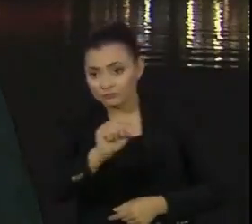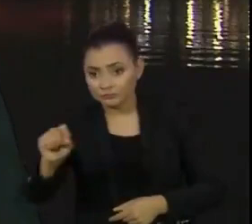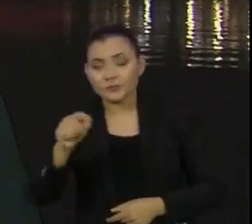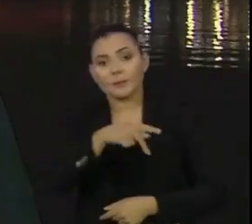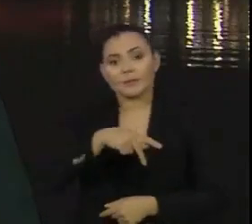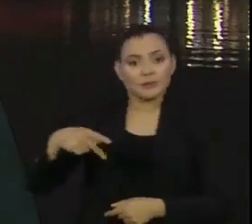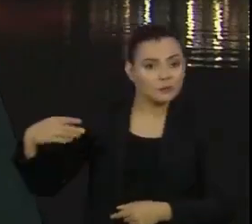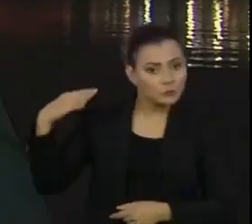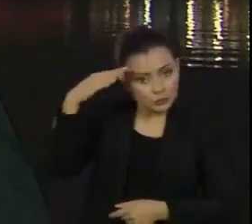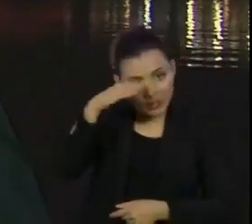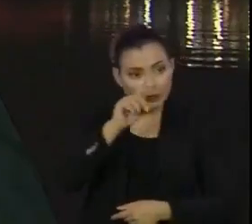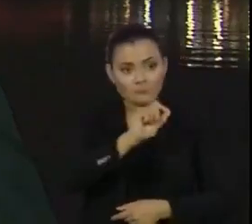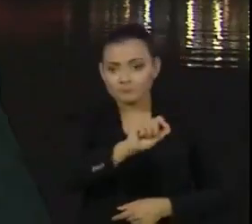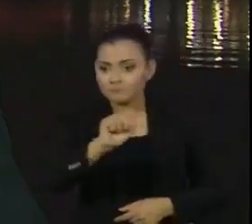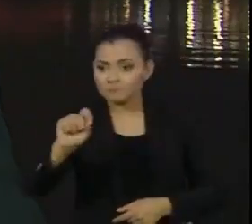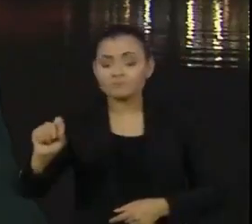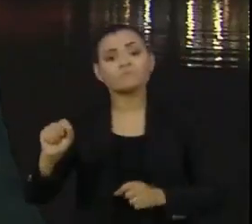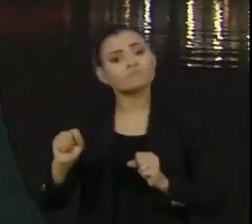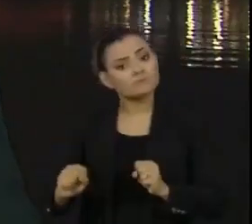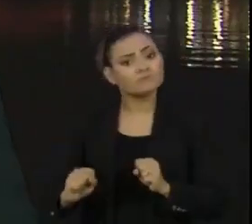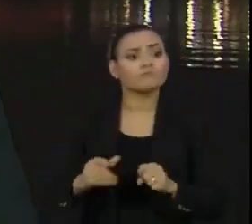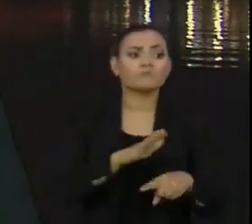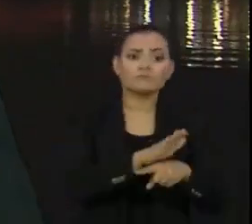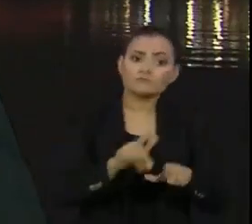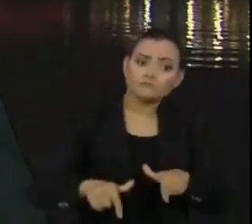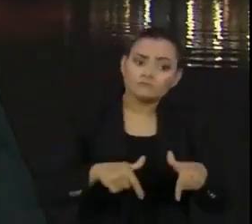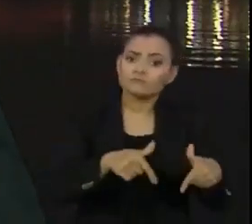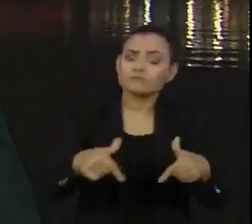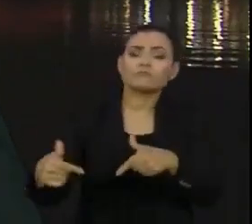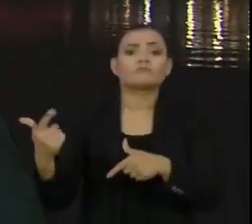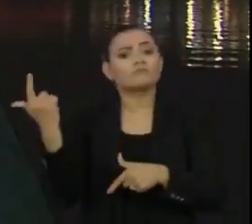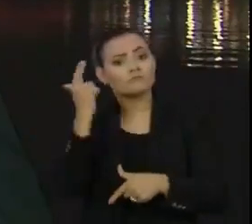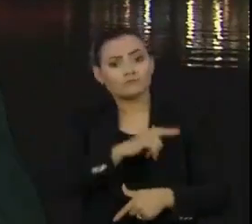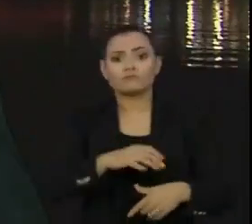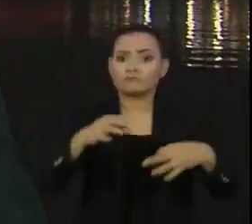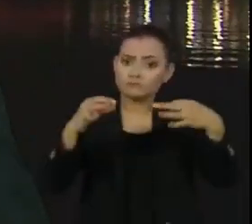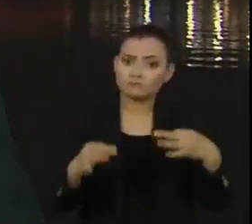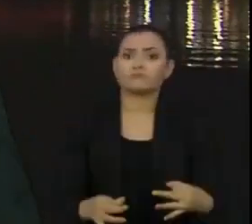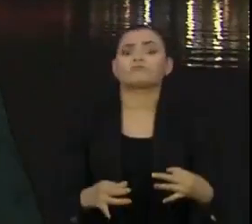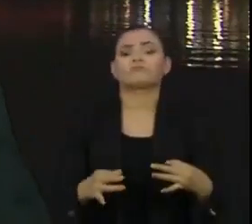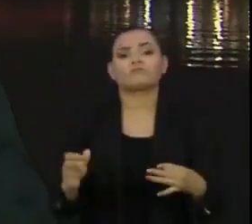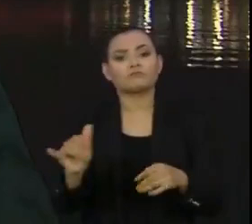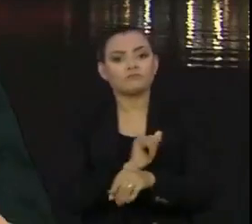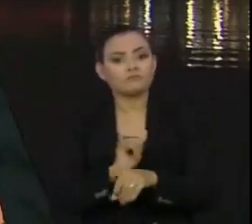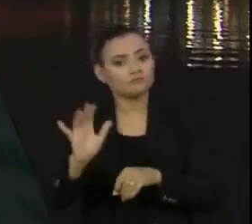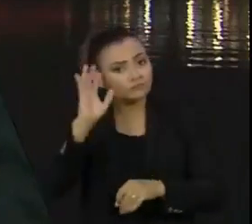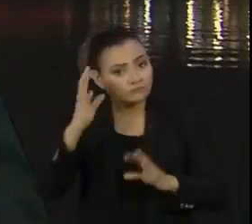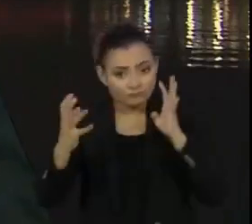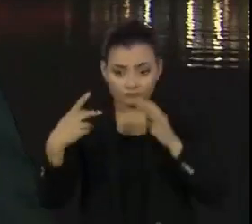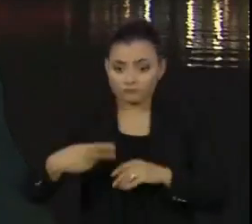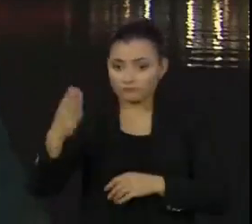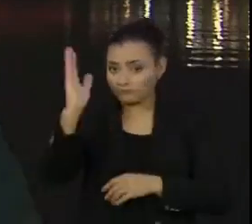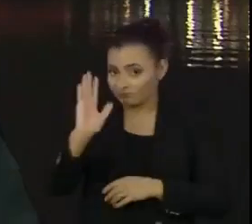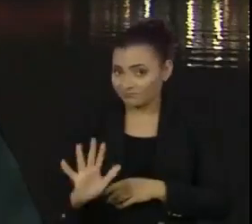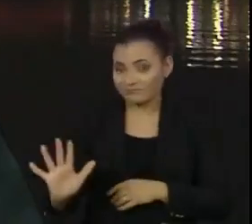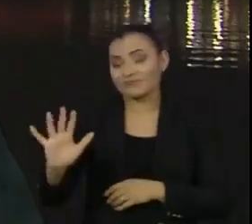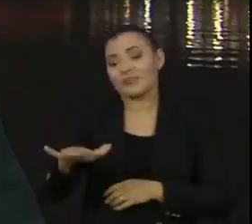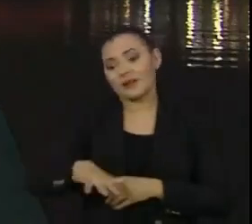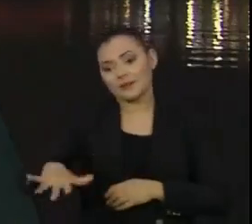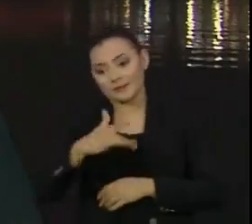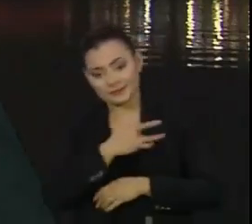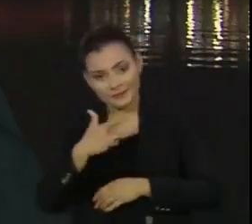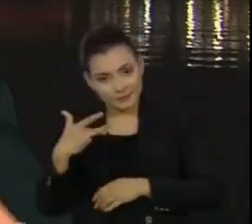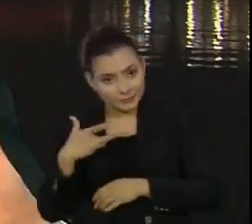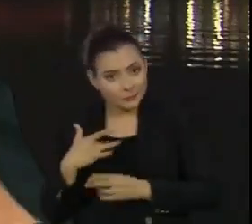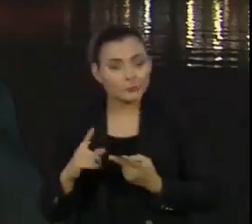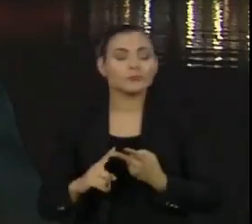presidente Bolsonaro, poderiam contribuir para que a gente pudesse trazer soluções para o Brasil, tanto na área de saúde,